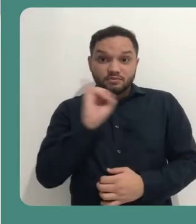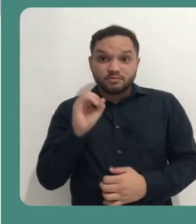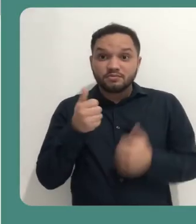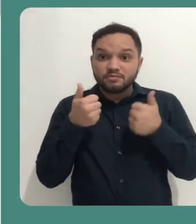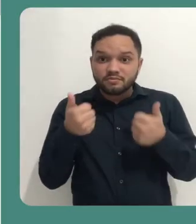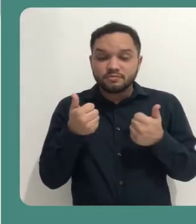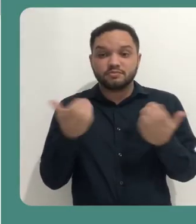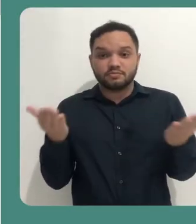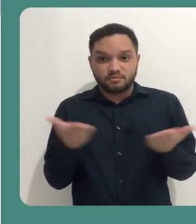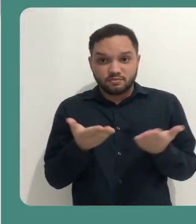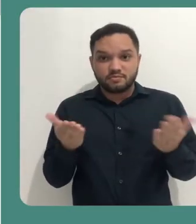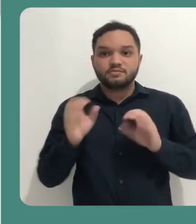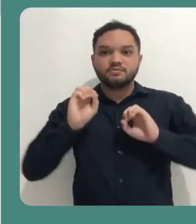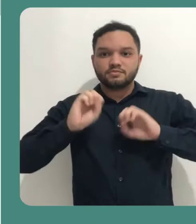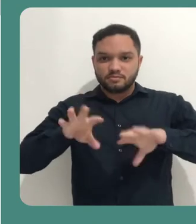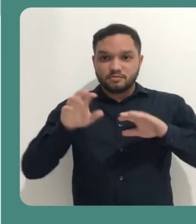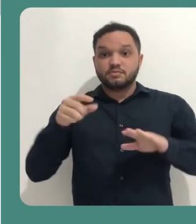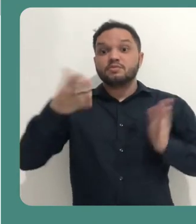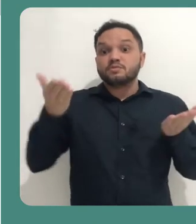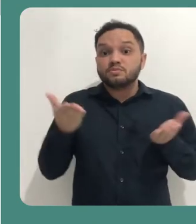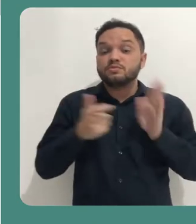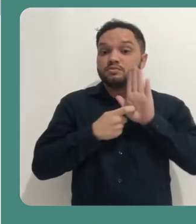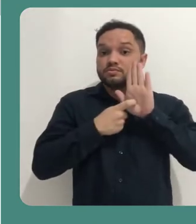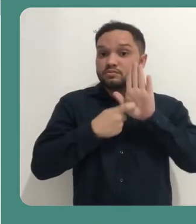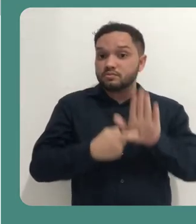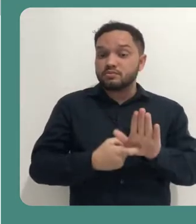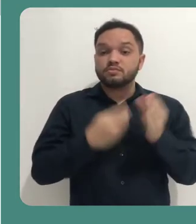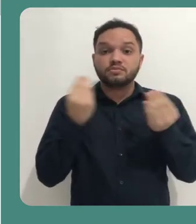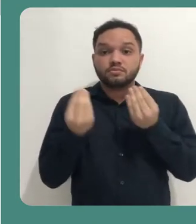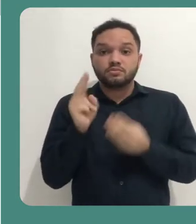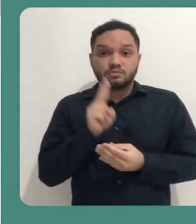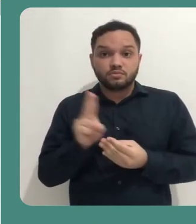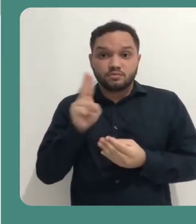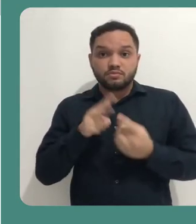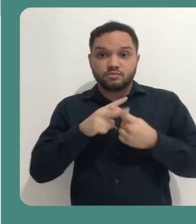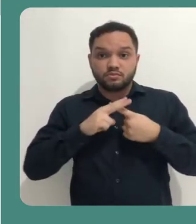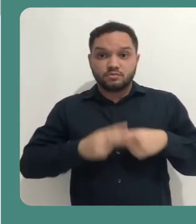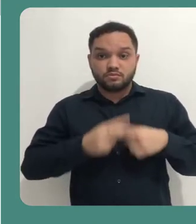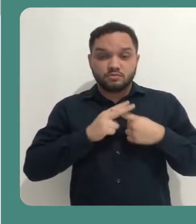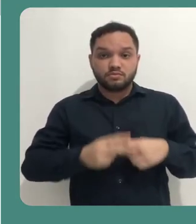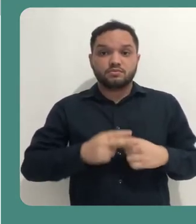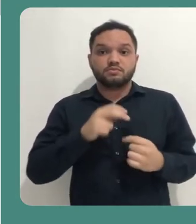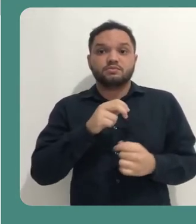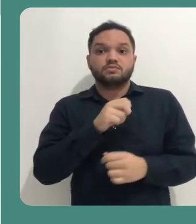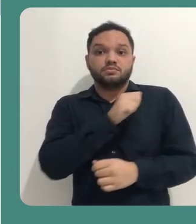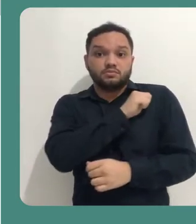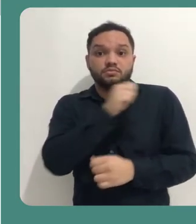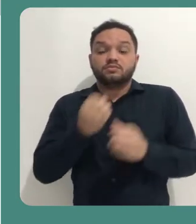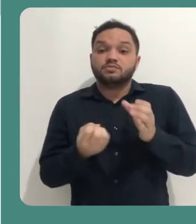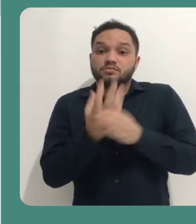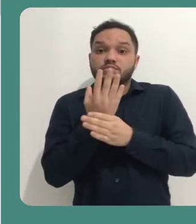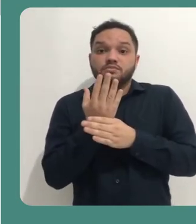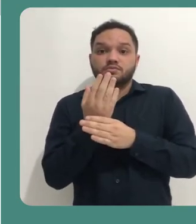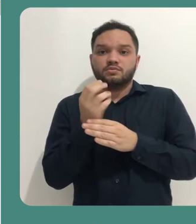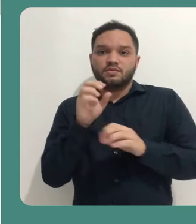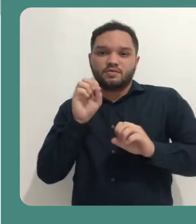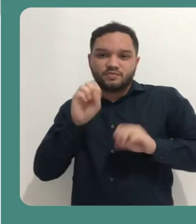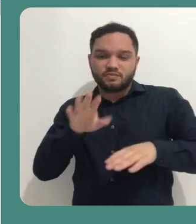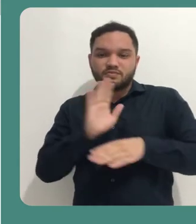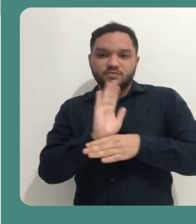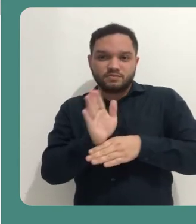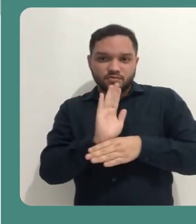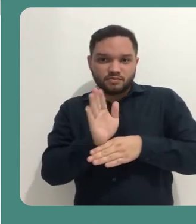Oi pessoal, neste tutorial eu quero mostrar para vocês como utilizar a ferramenta Loom para criar as suas videoaulas.